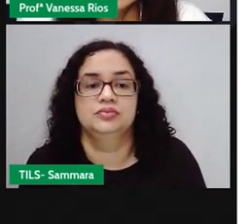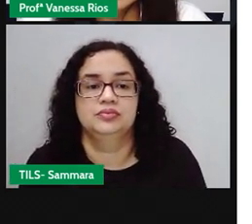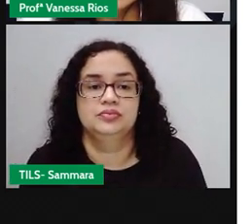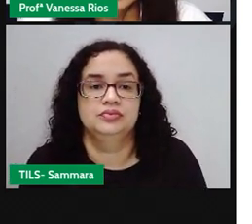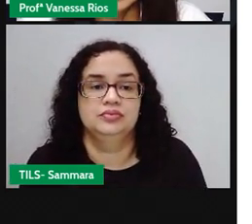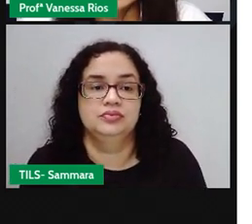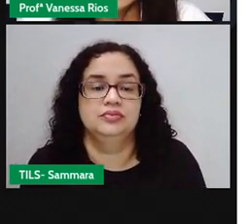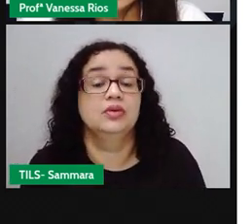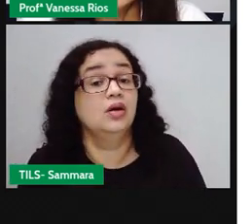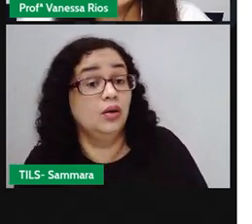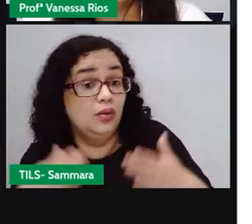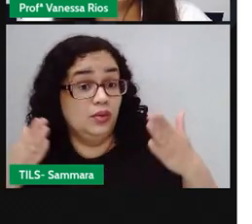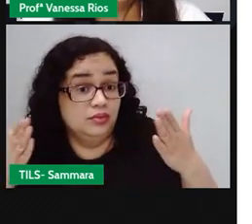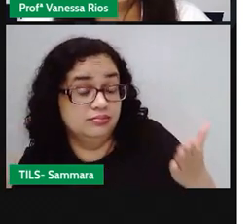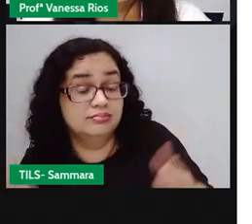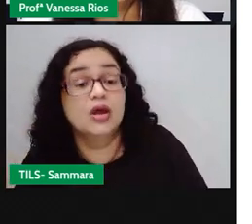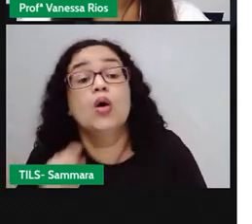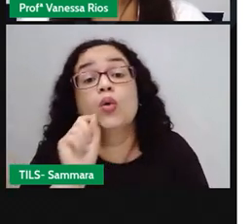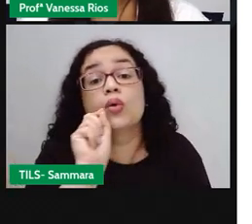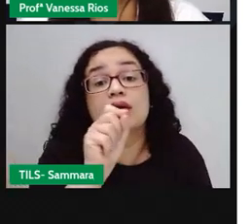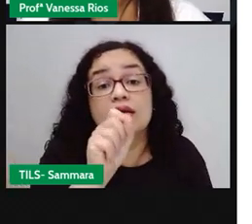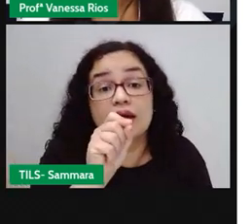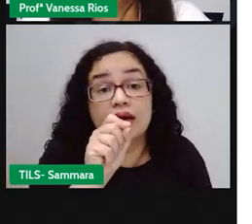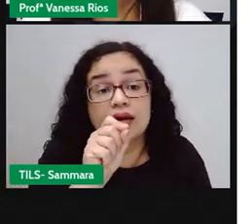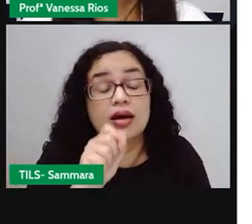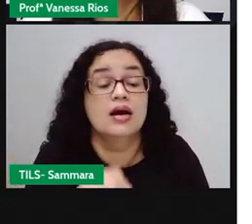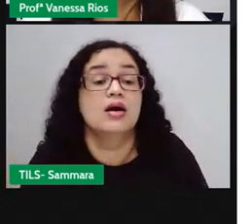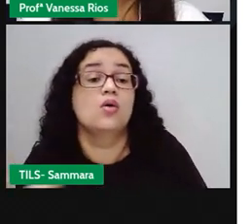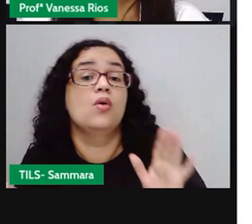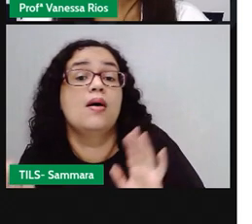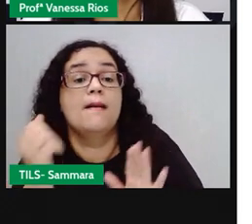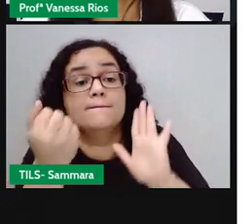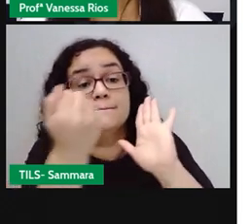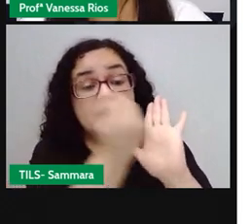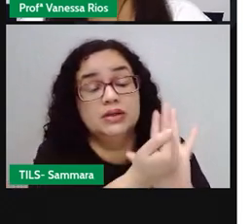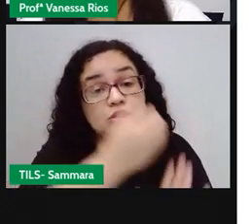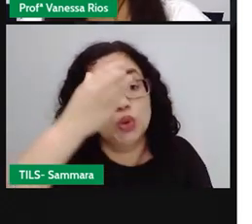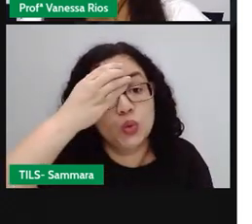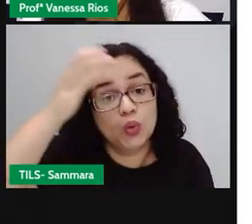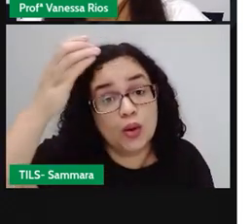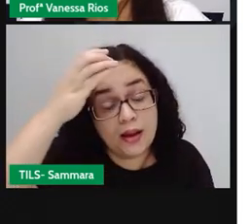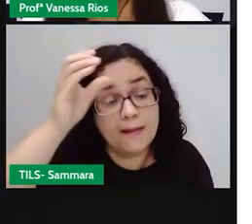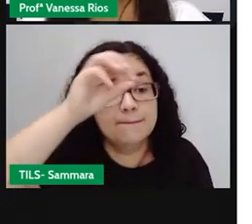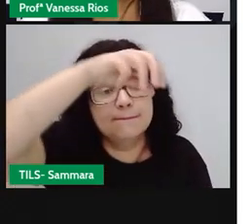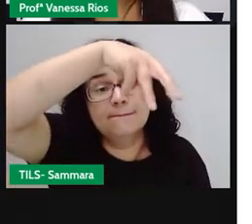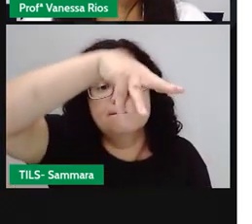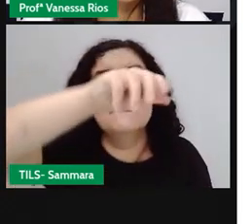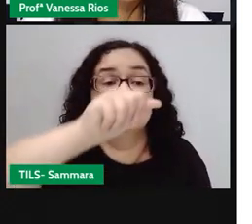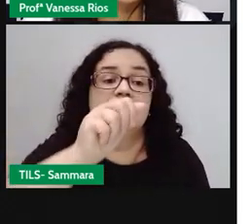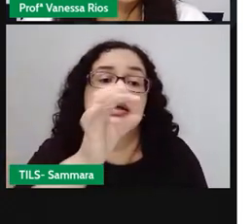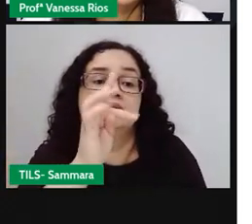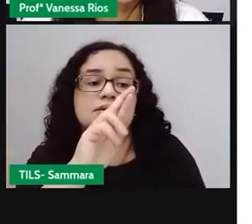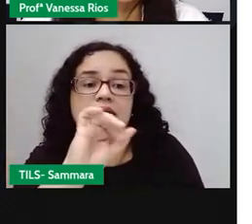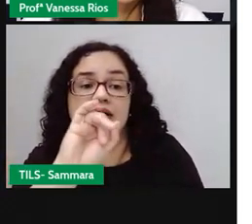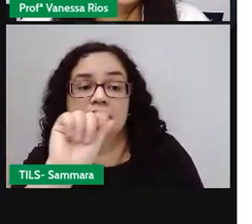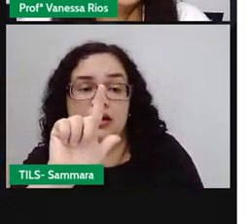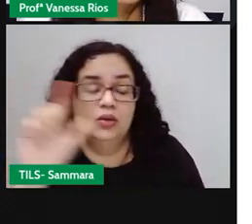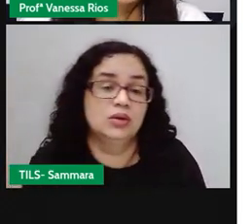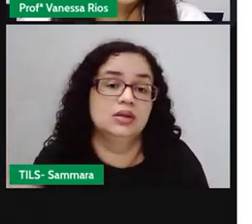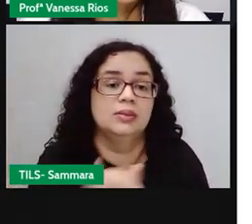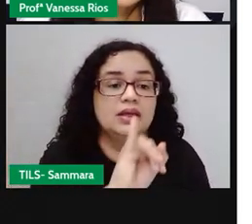Olha só as definições aqui para patrimônio cultural, material e imaterial.